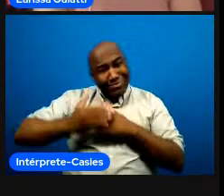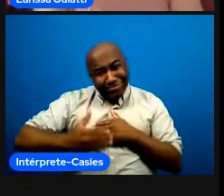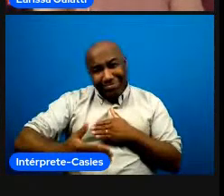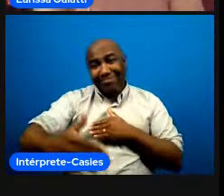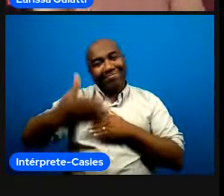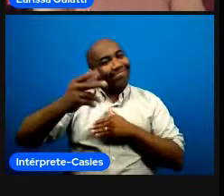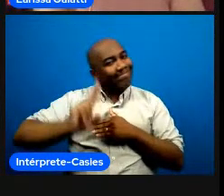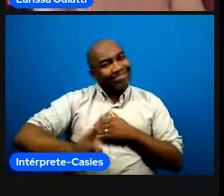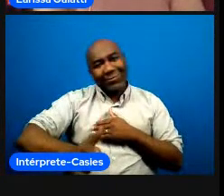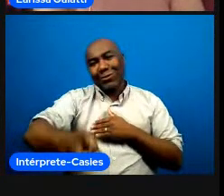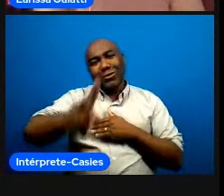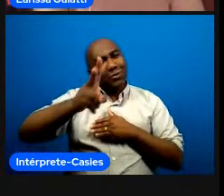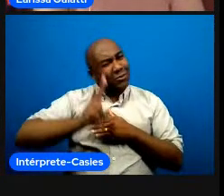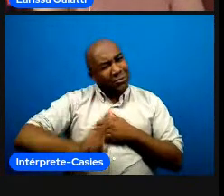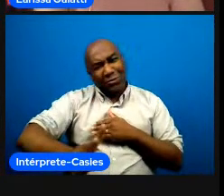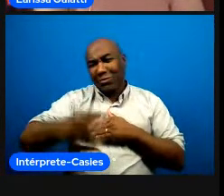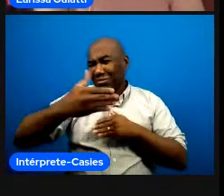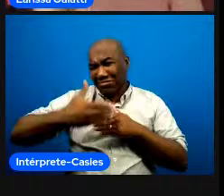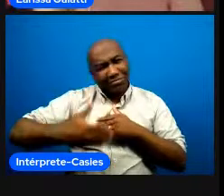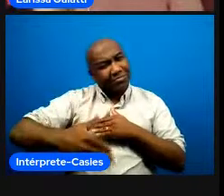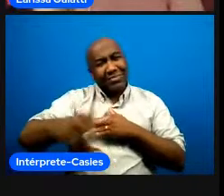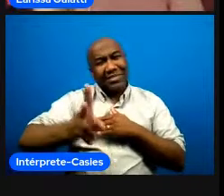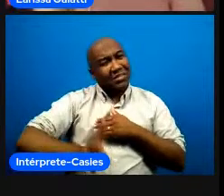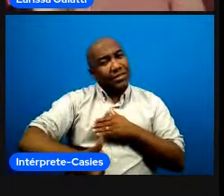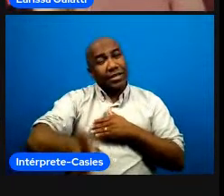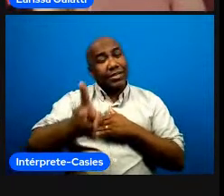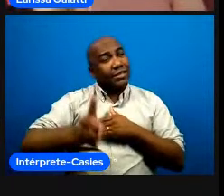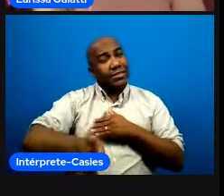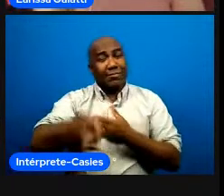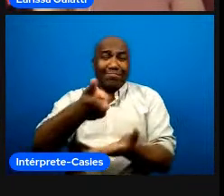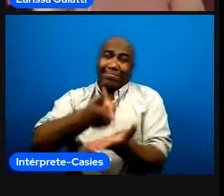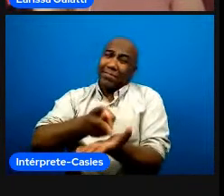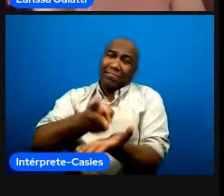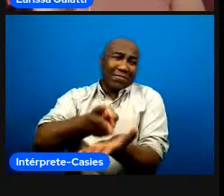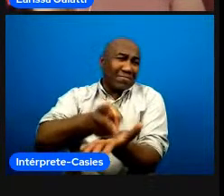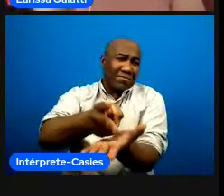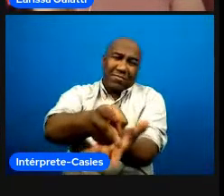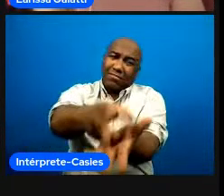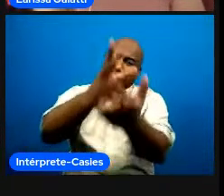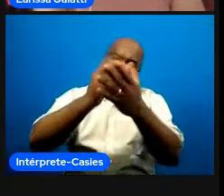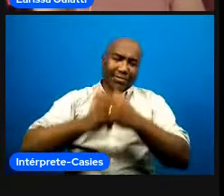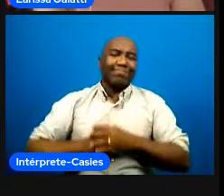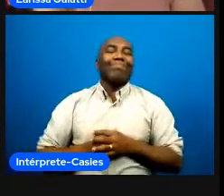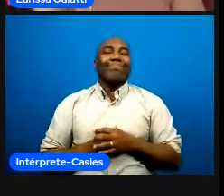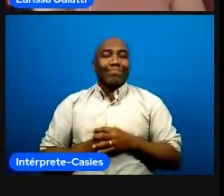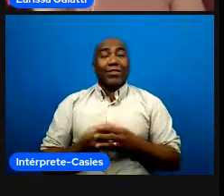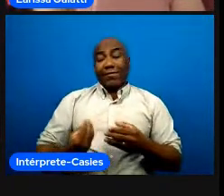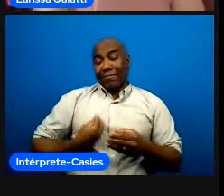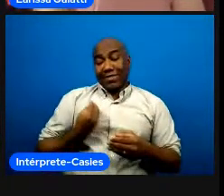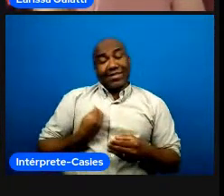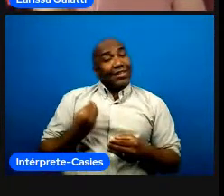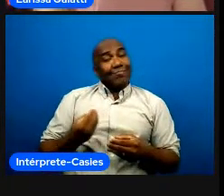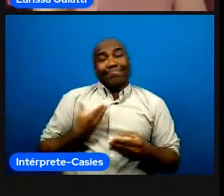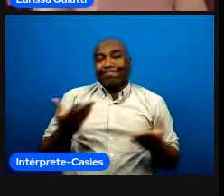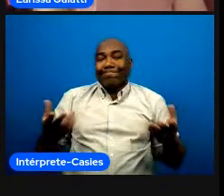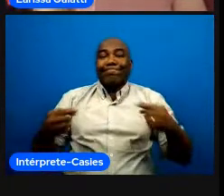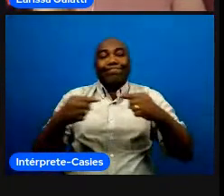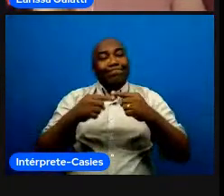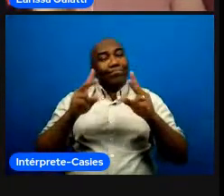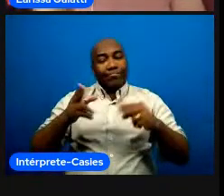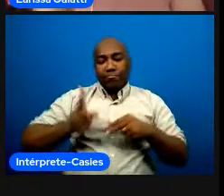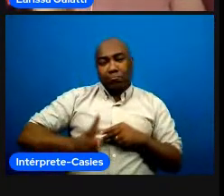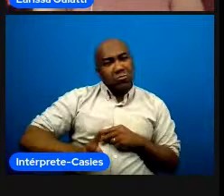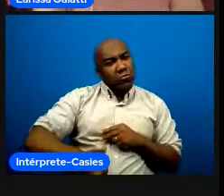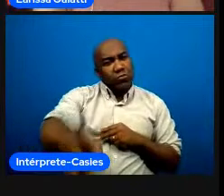da reflexão daquilo que faz sentido eu incorporar na minha biografia na minha história de vida e profissional né portanto o